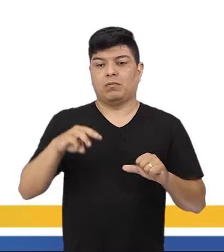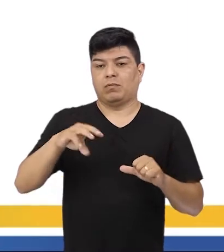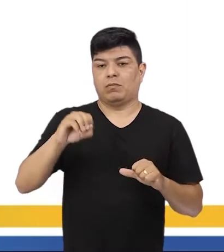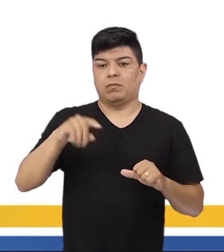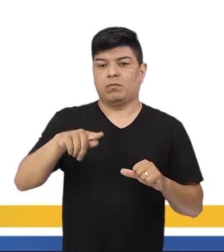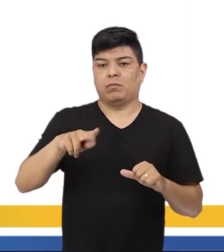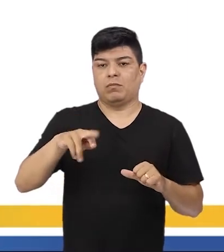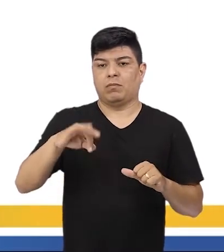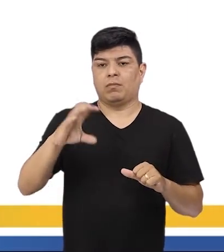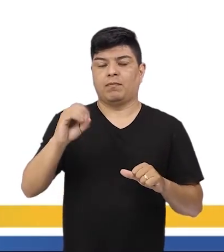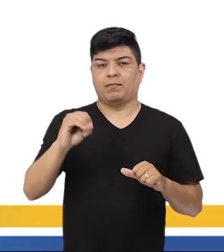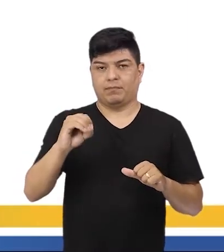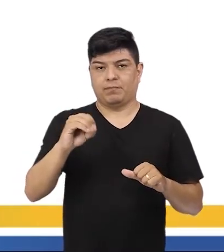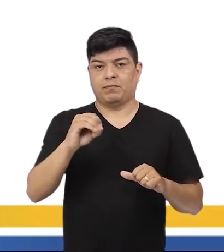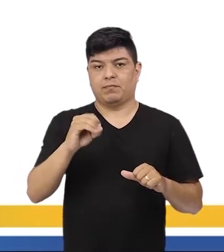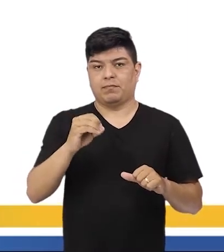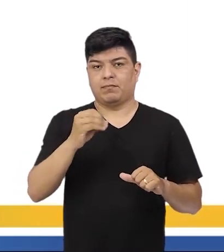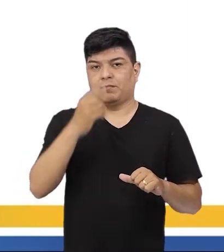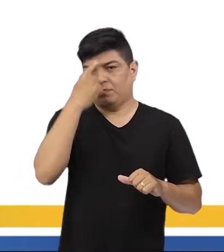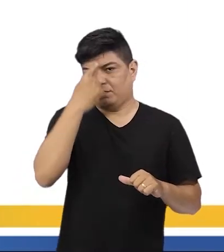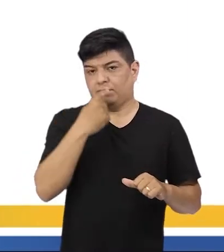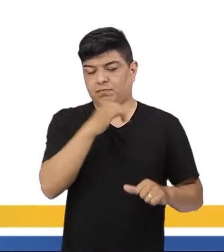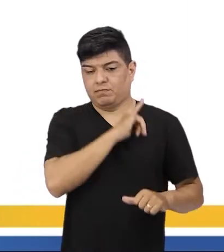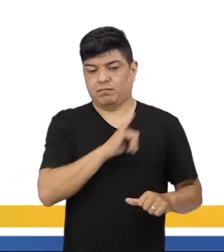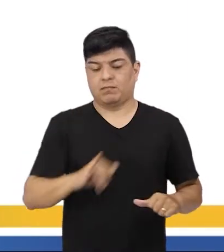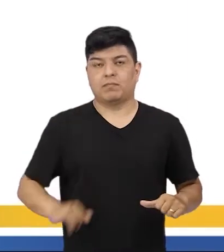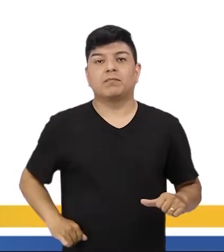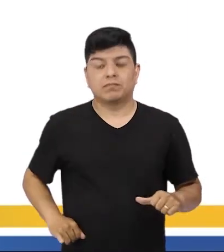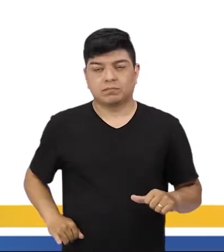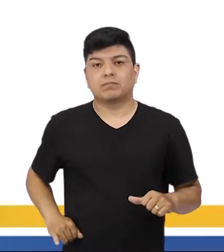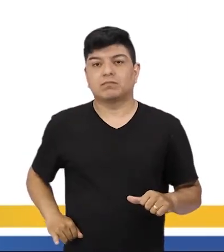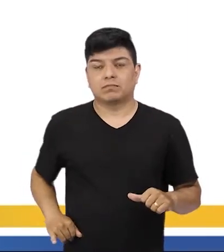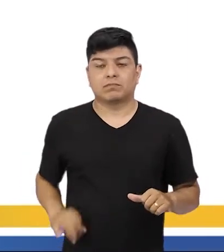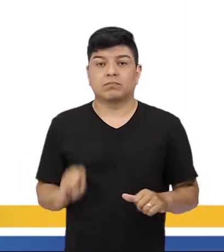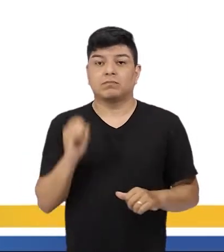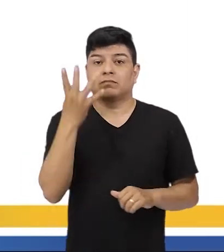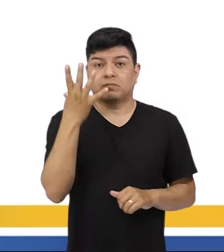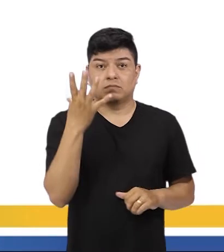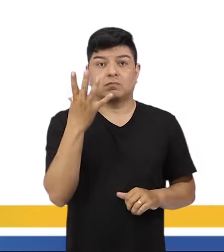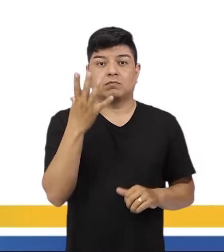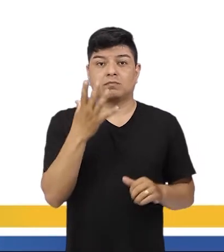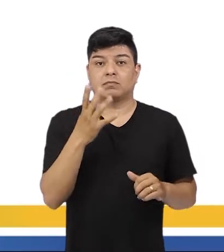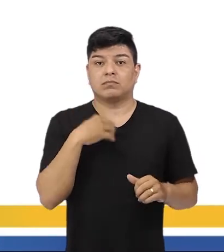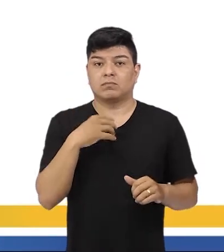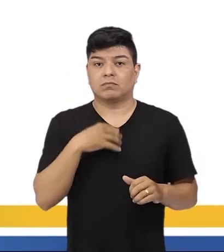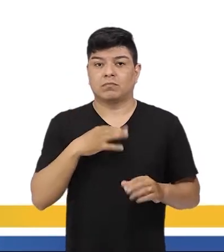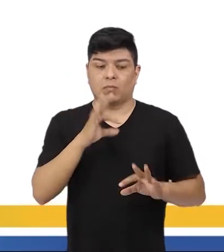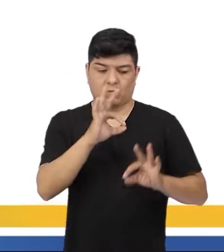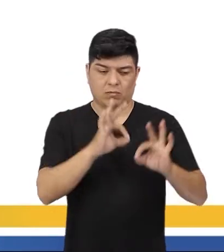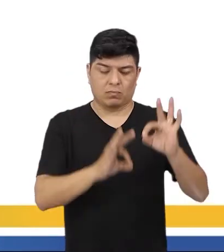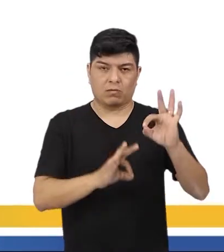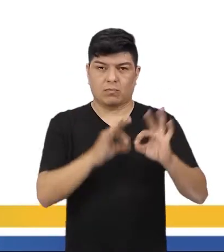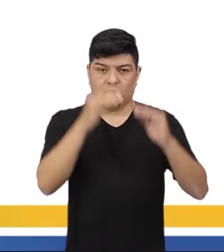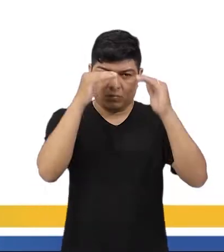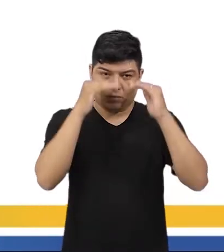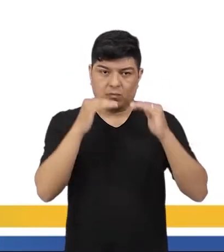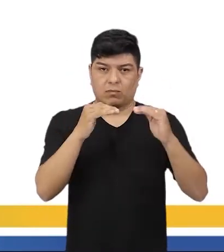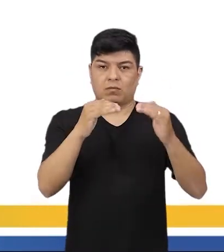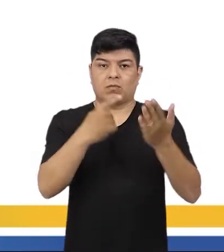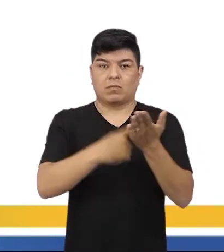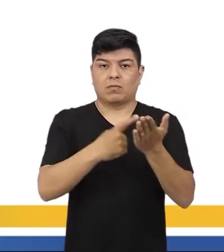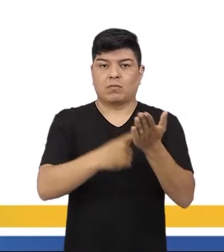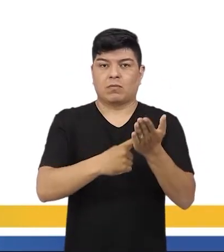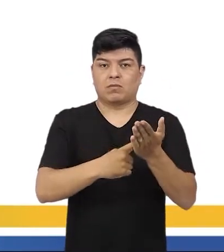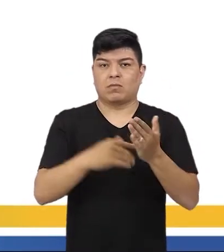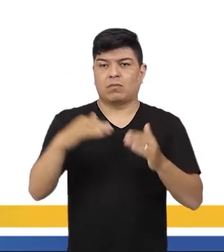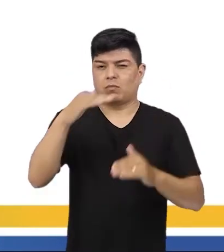né? Na figura do imperador, essa proclamação da república acontece num clima de ordem e concordância entre